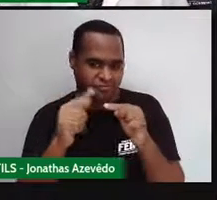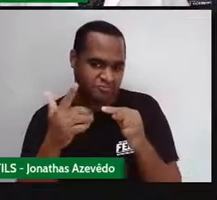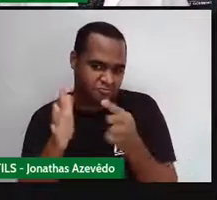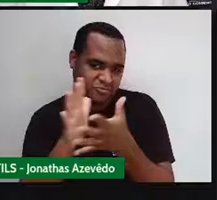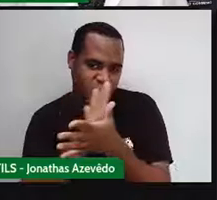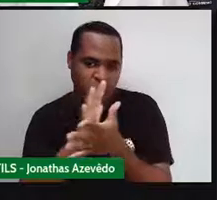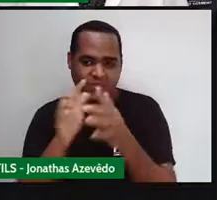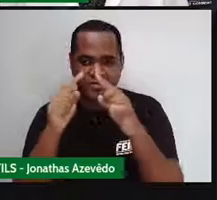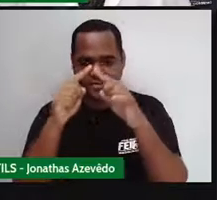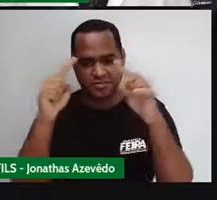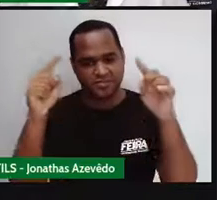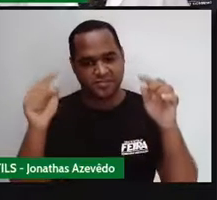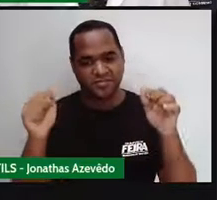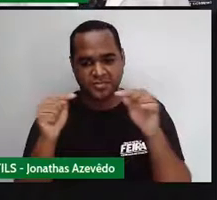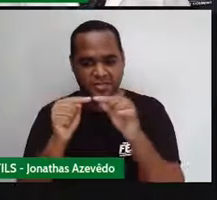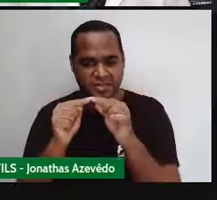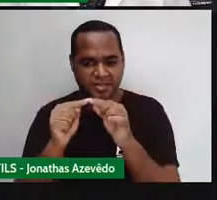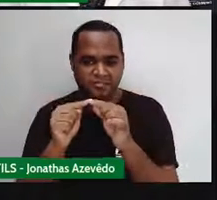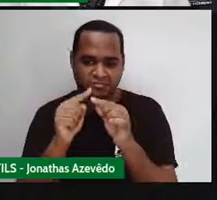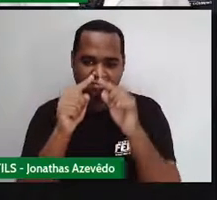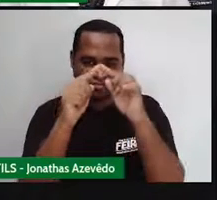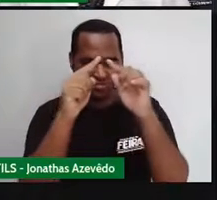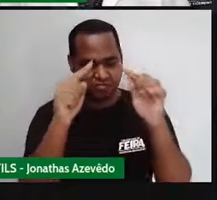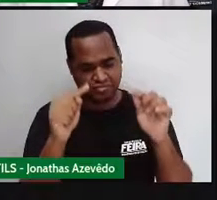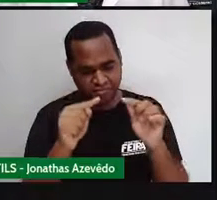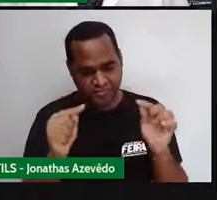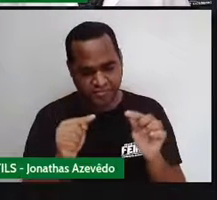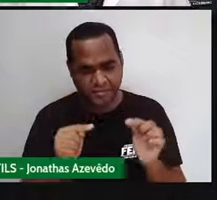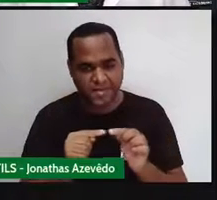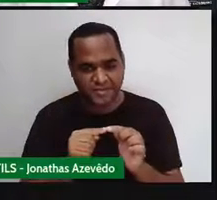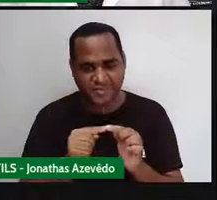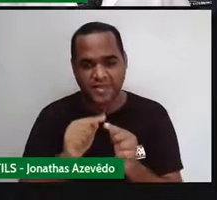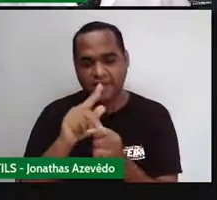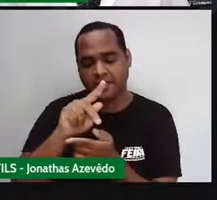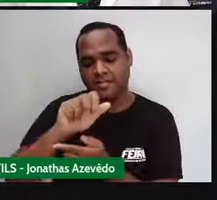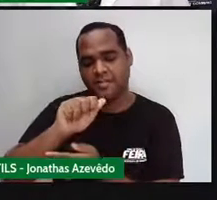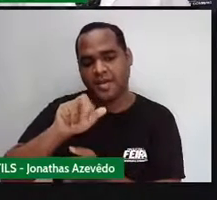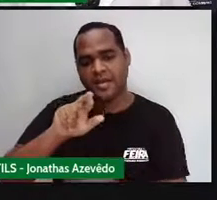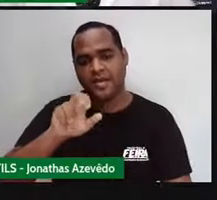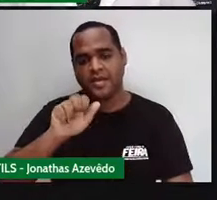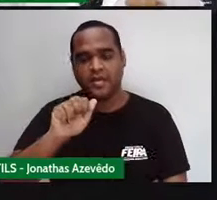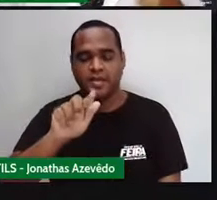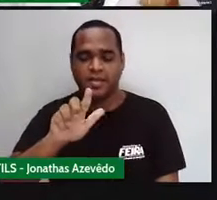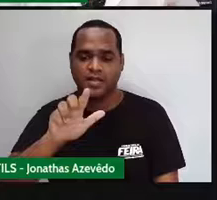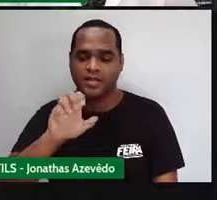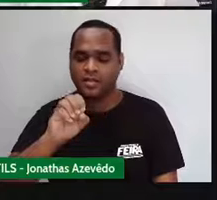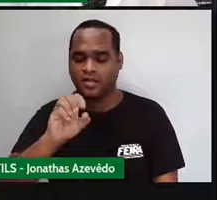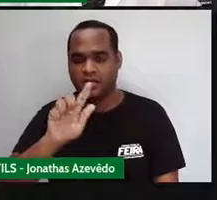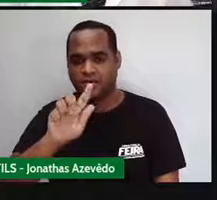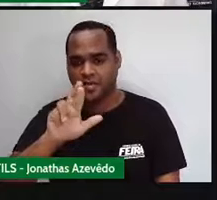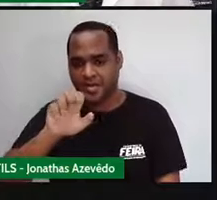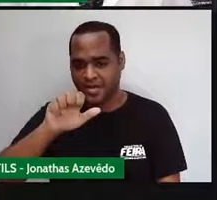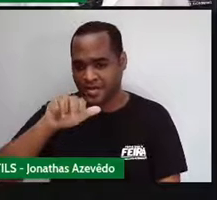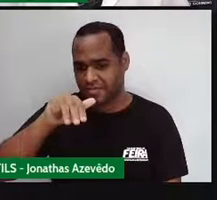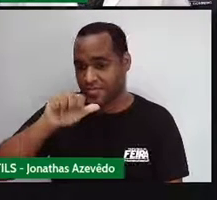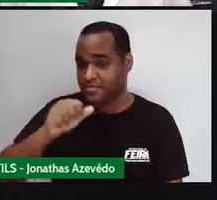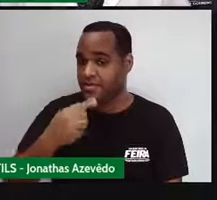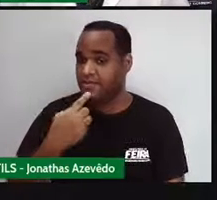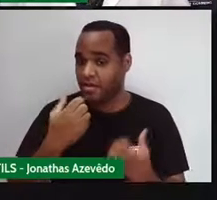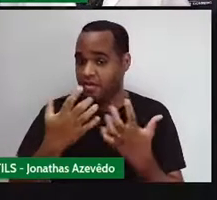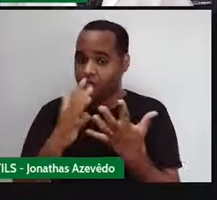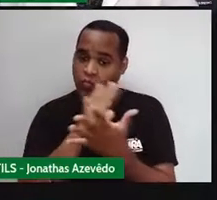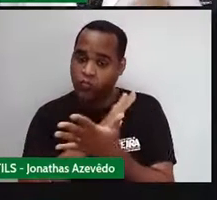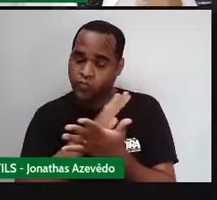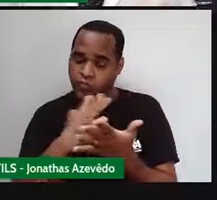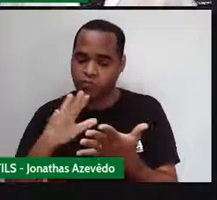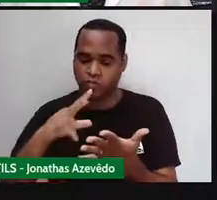gente viu os paralelogramos, e dentro dos paralelogramos, a gente viu, né, os casos particulares